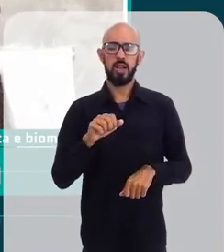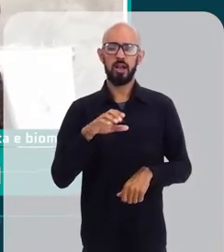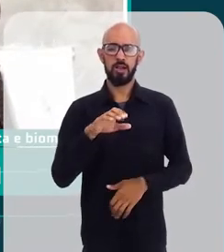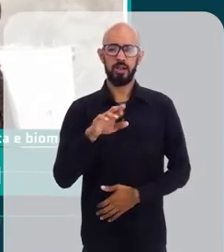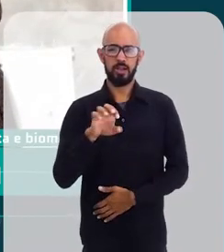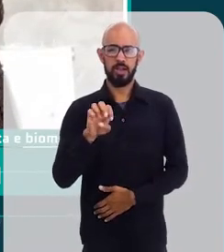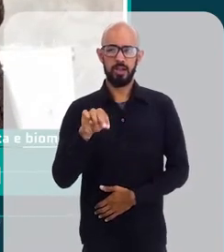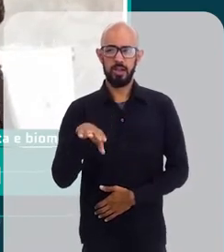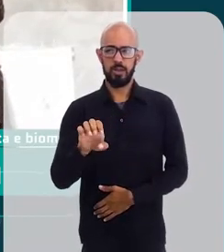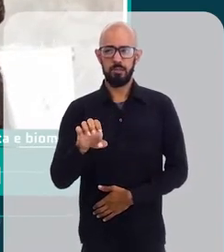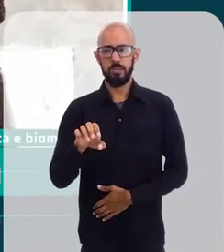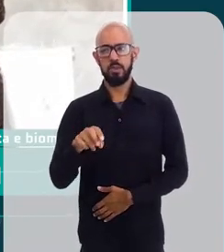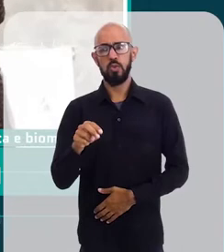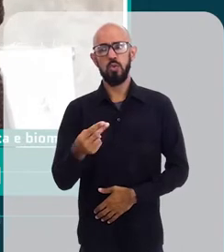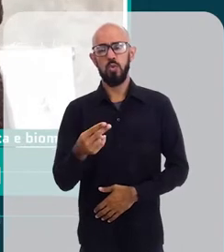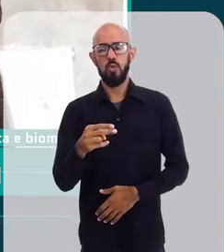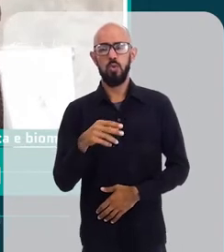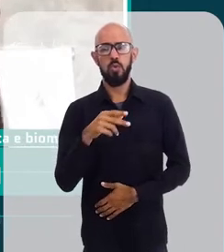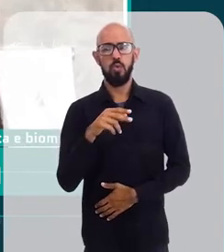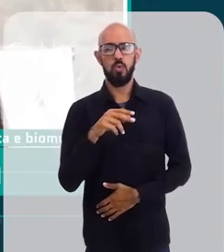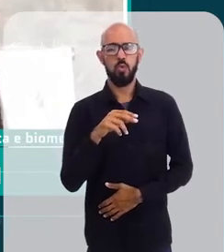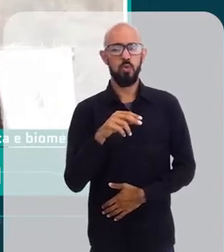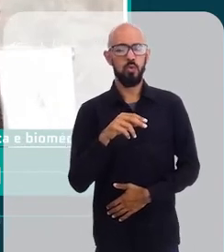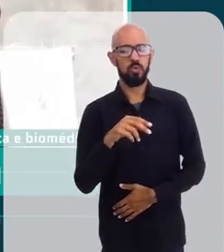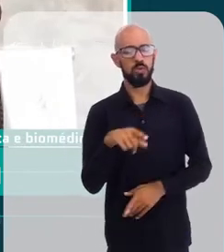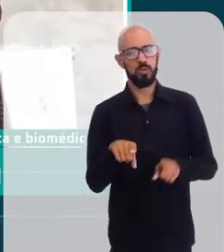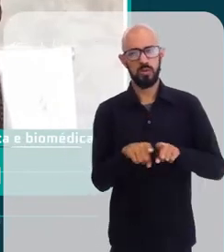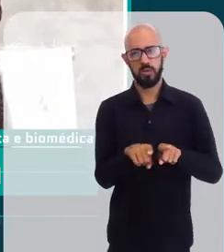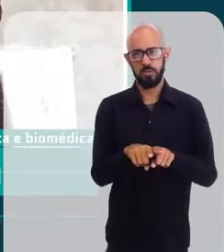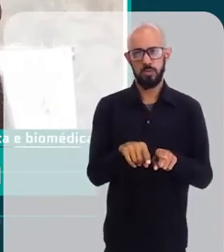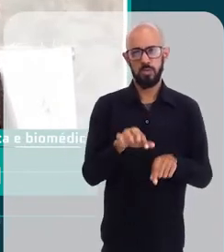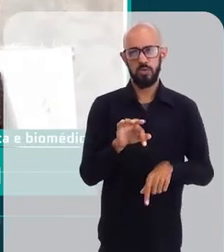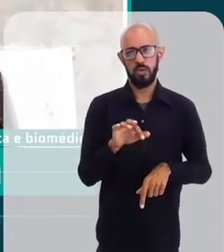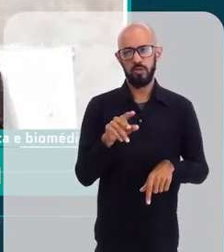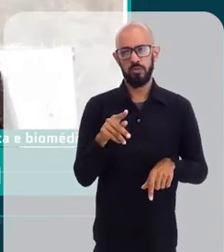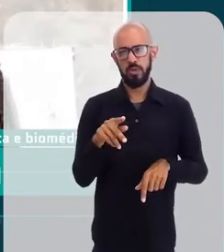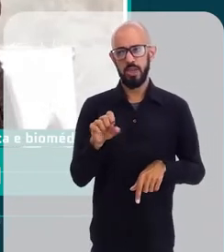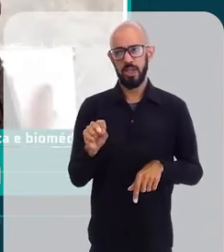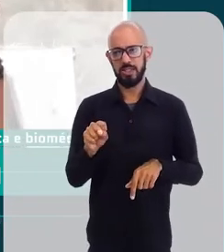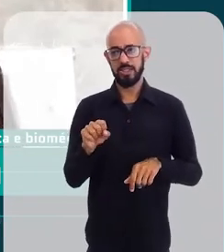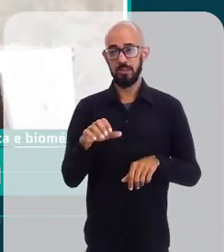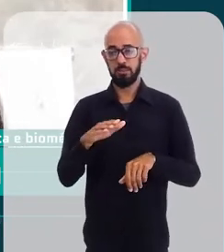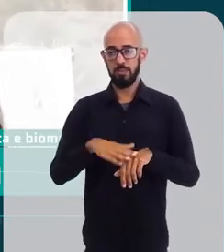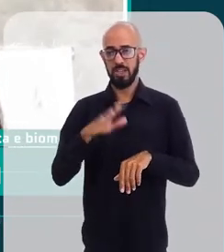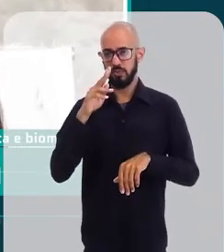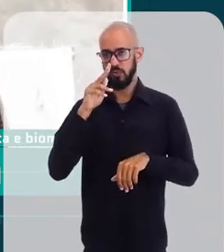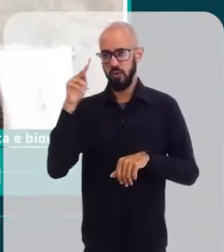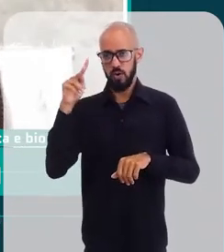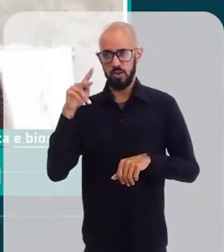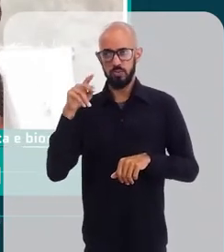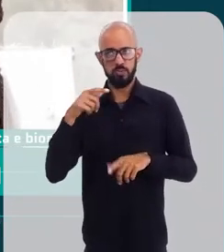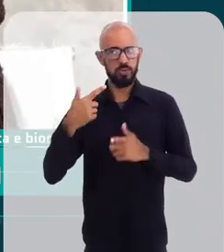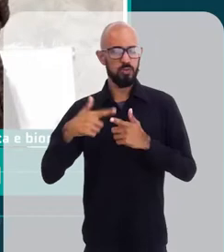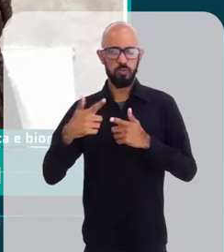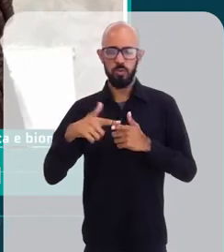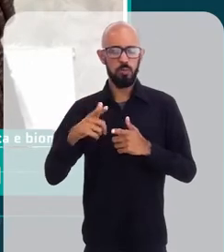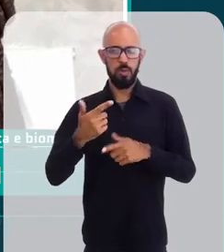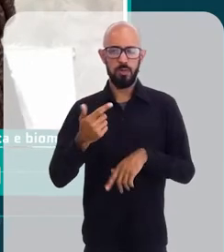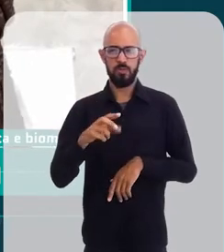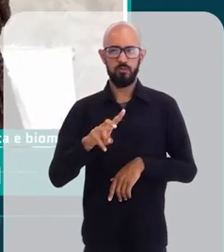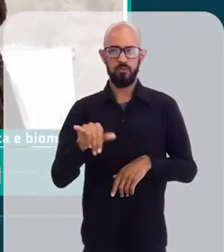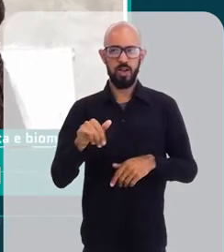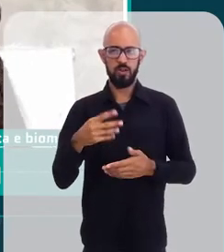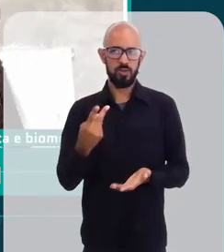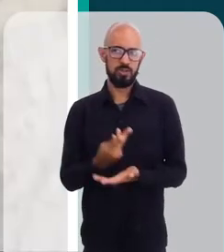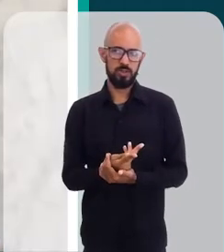creme, né? Os filtros solares mais densos, porque eu não vou ter problema na minha pele do meu